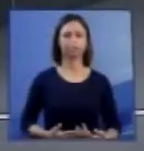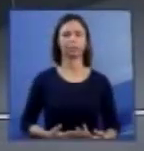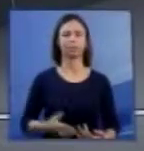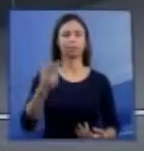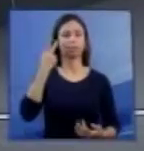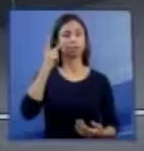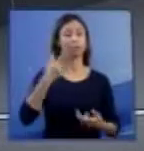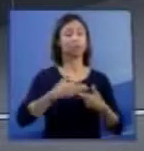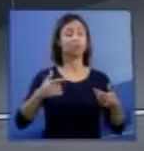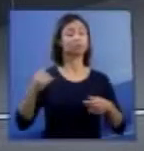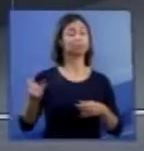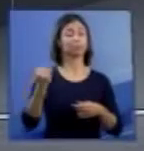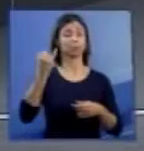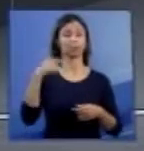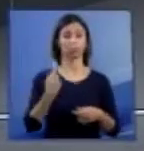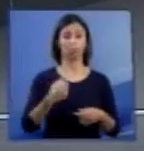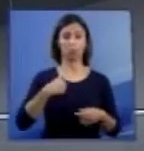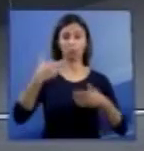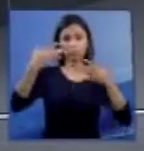daquilo que eu vou falar.